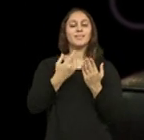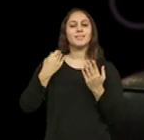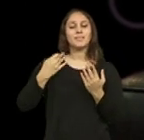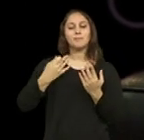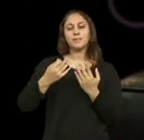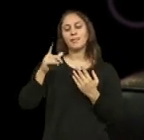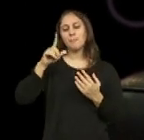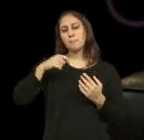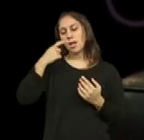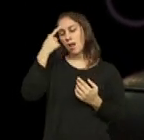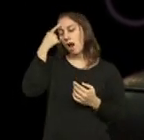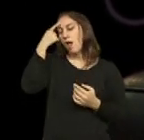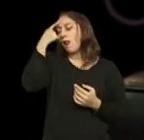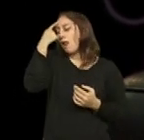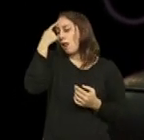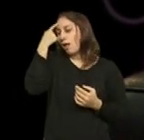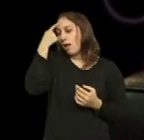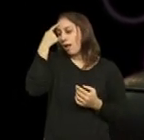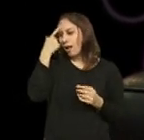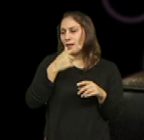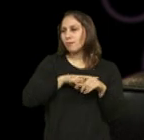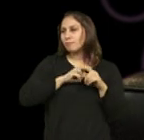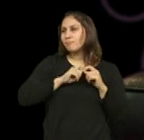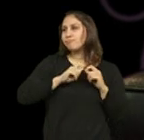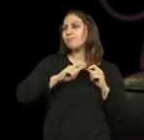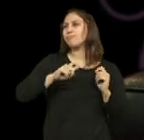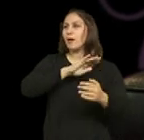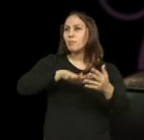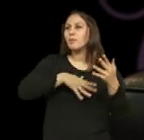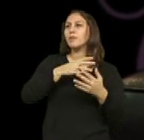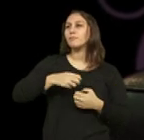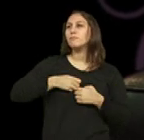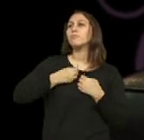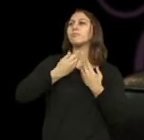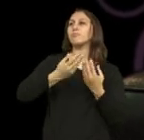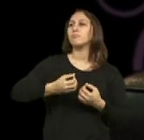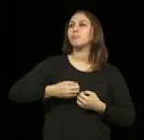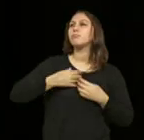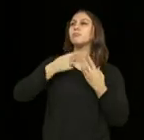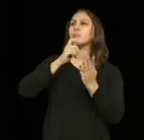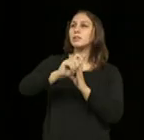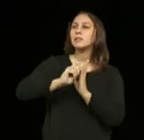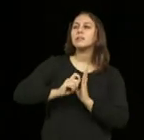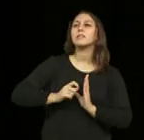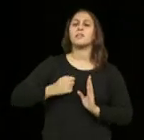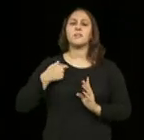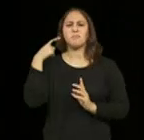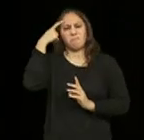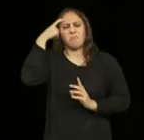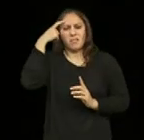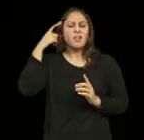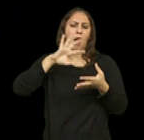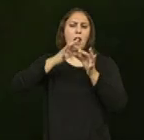na minha memória em boa parte enquanto escrevia alguns destes poemas. Portanto, achei que faziam parte deste universo, deste